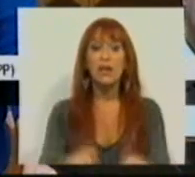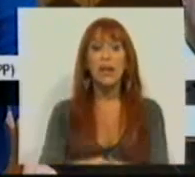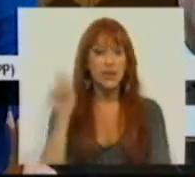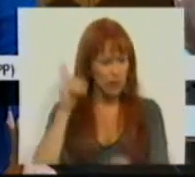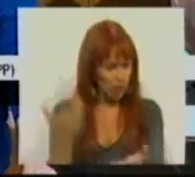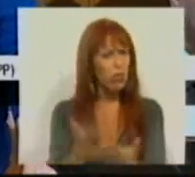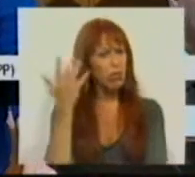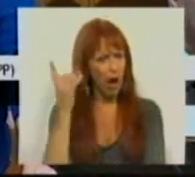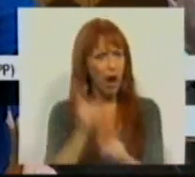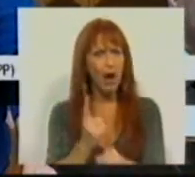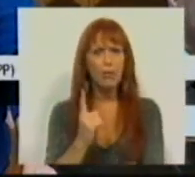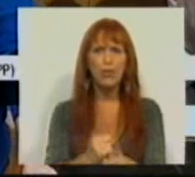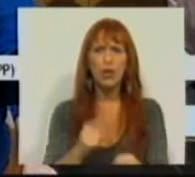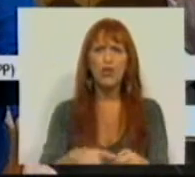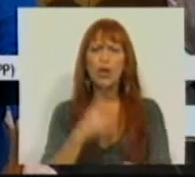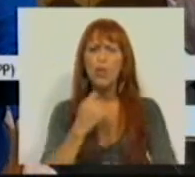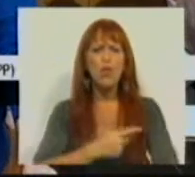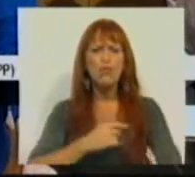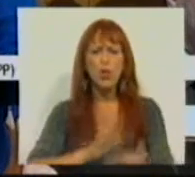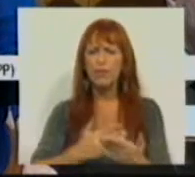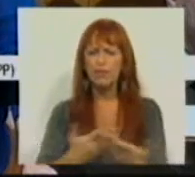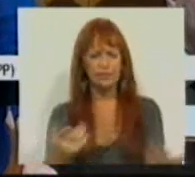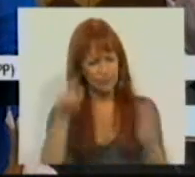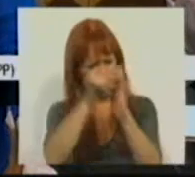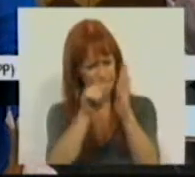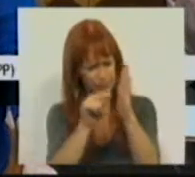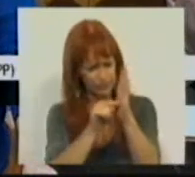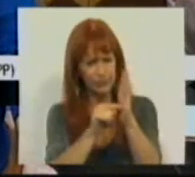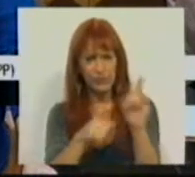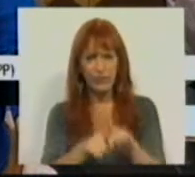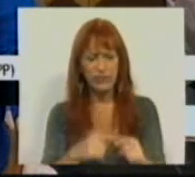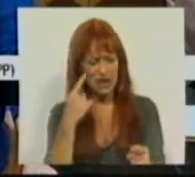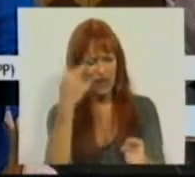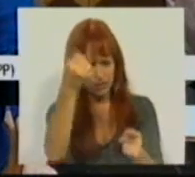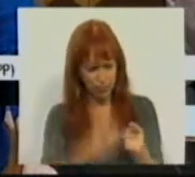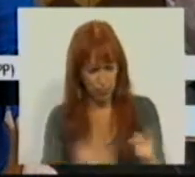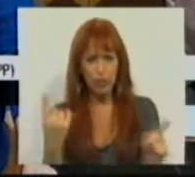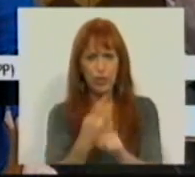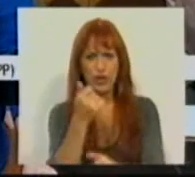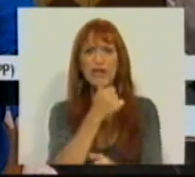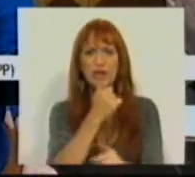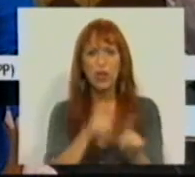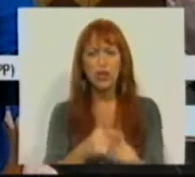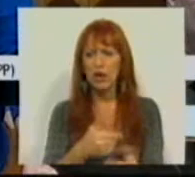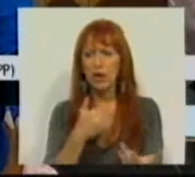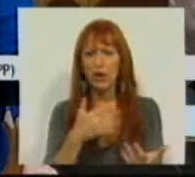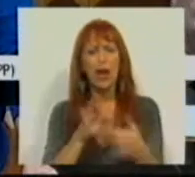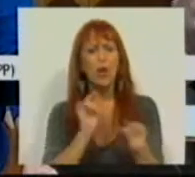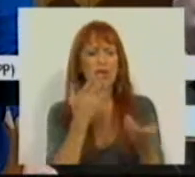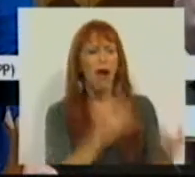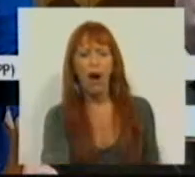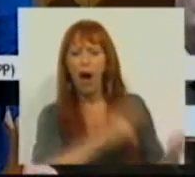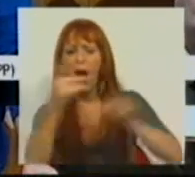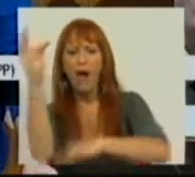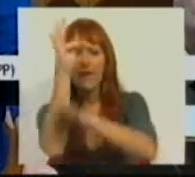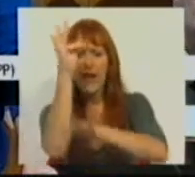valorizar por dispor de uma norma interpretativa que densifica um conjunto de exposições alusivas à transição